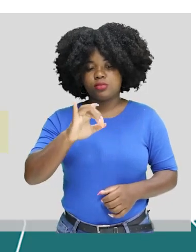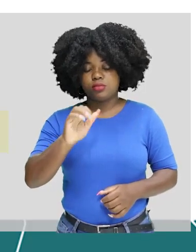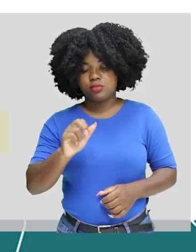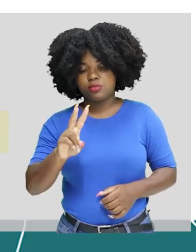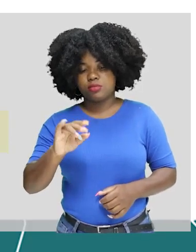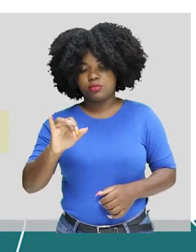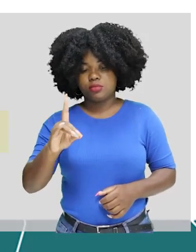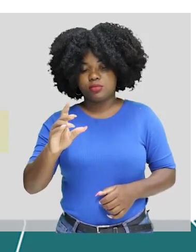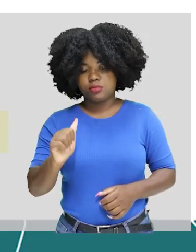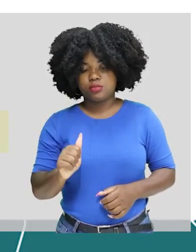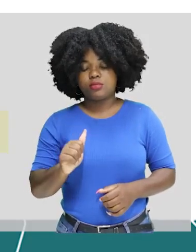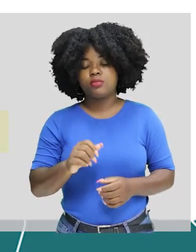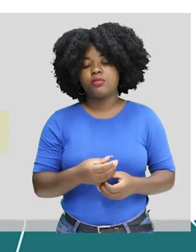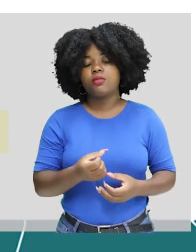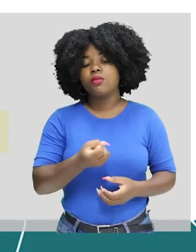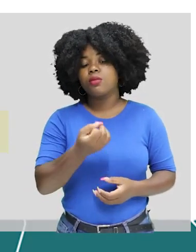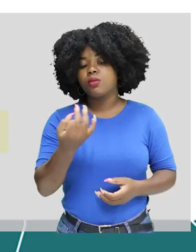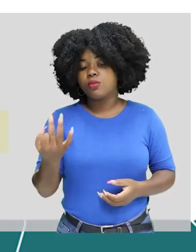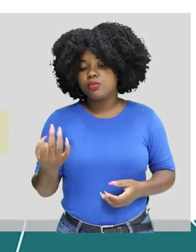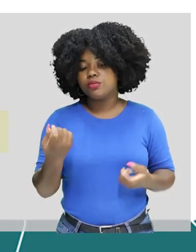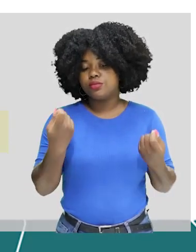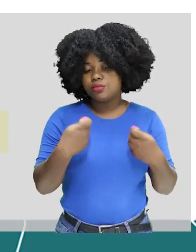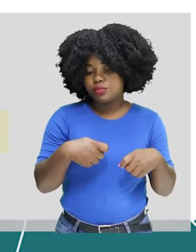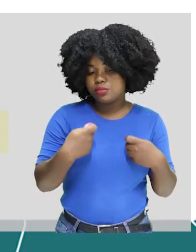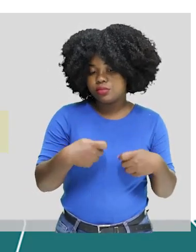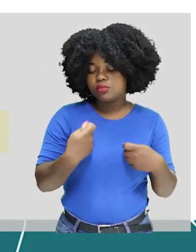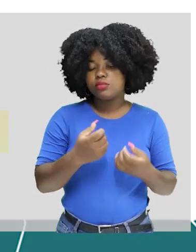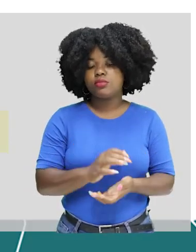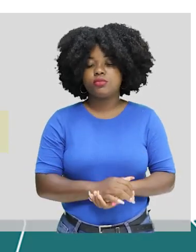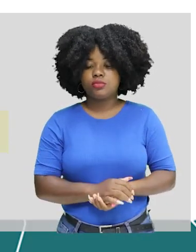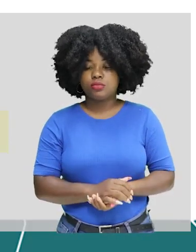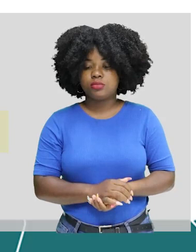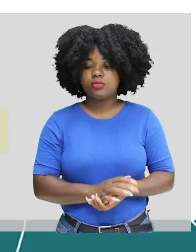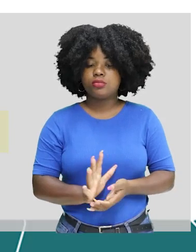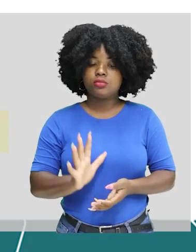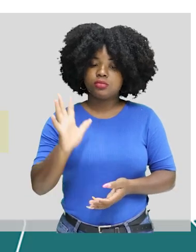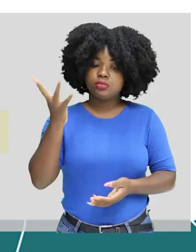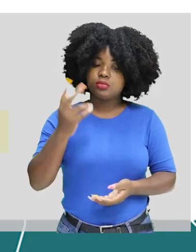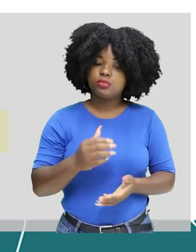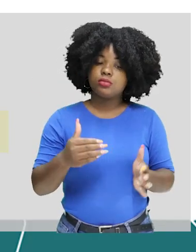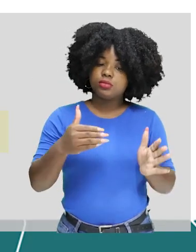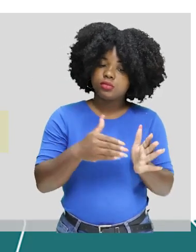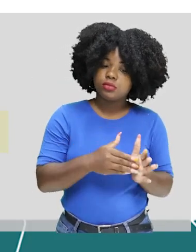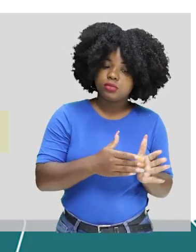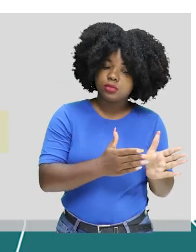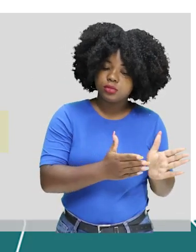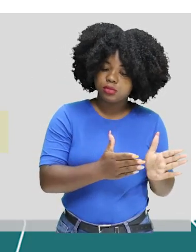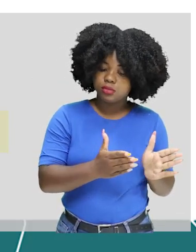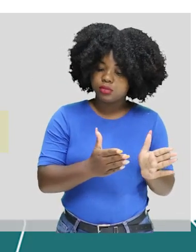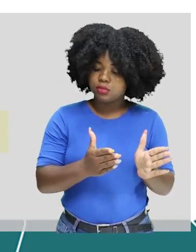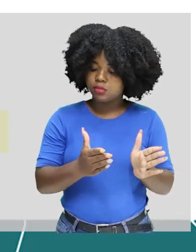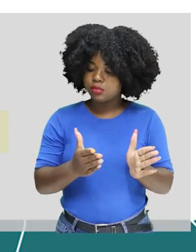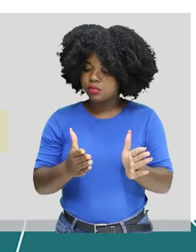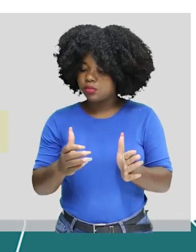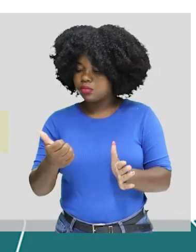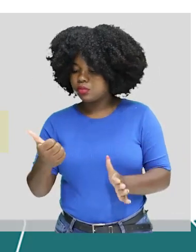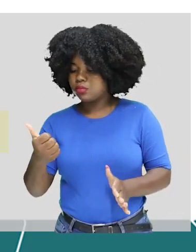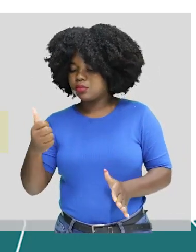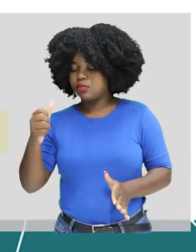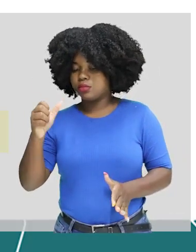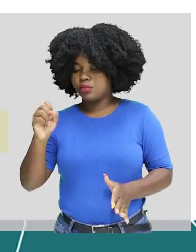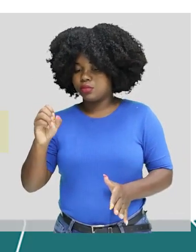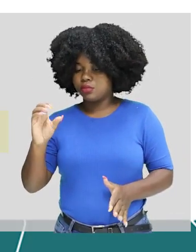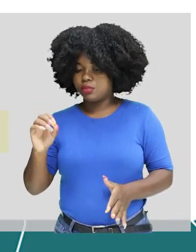Quantas meias-vidas serão necessárias, irão acontecer até aquele período de 180 anos?